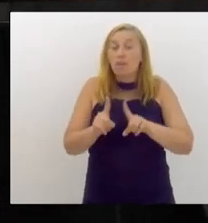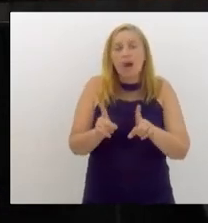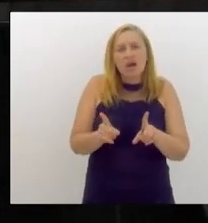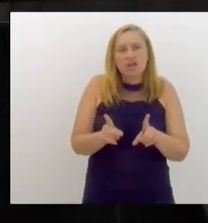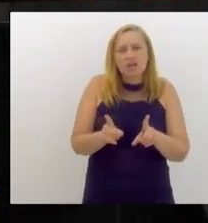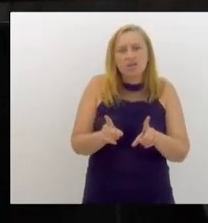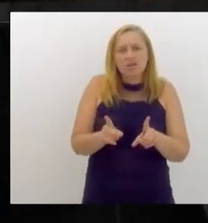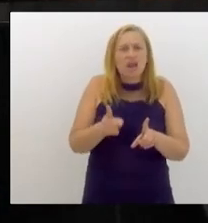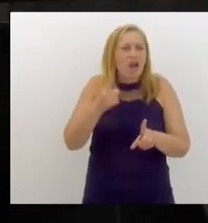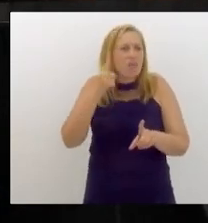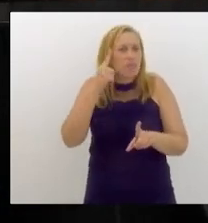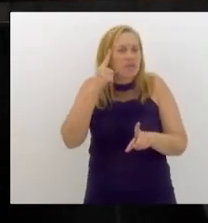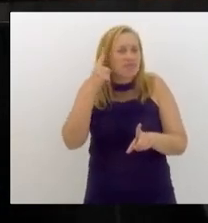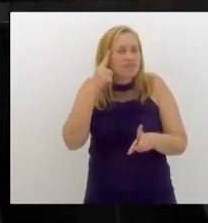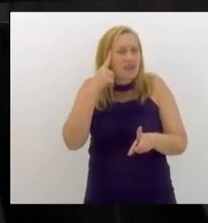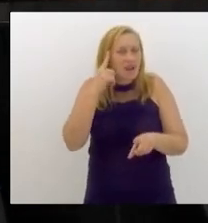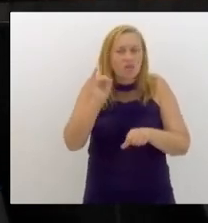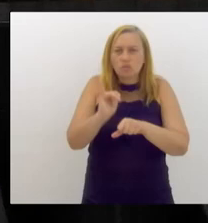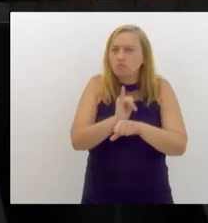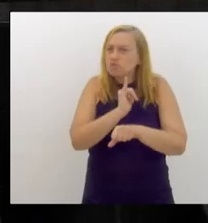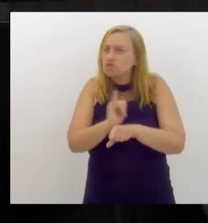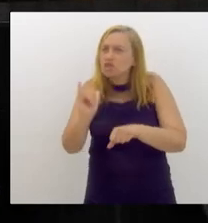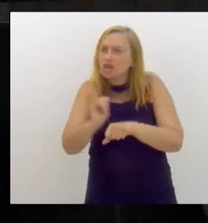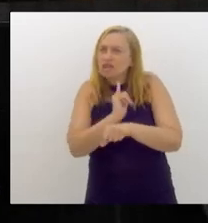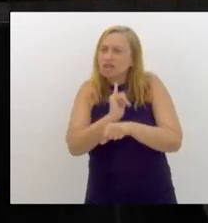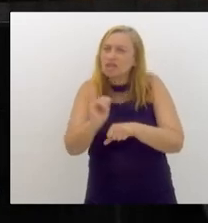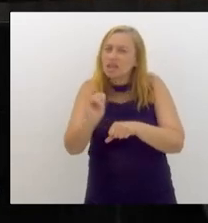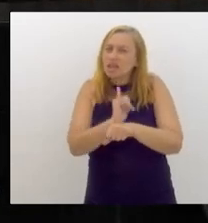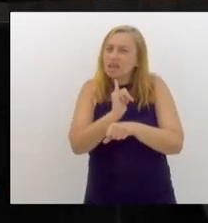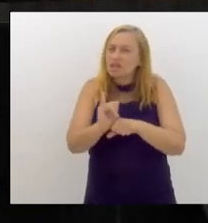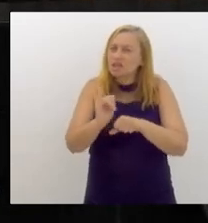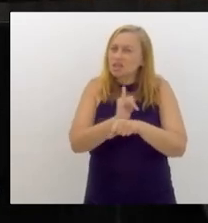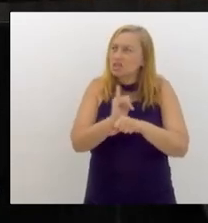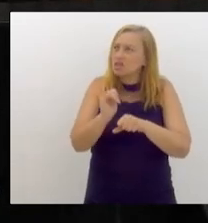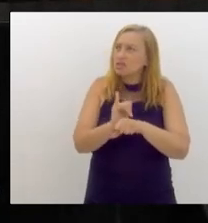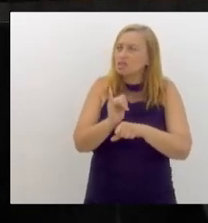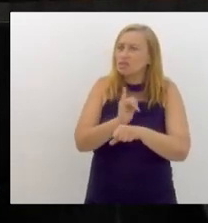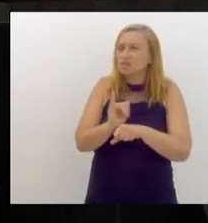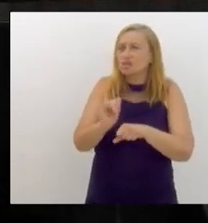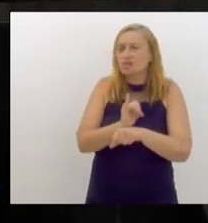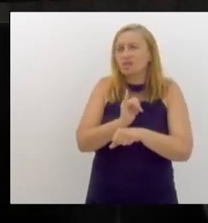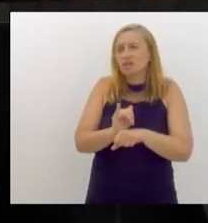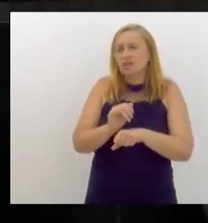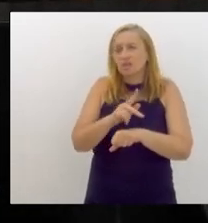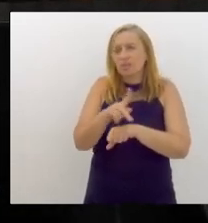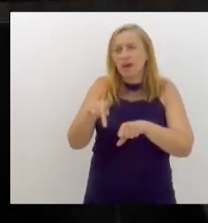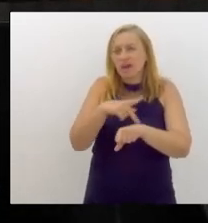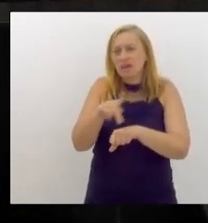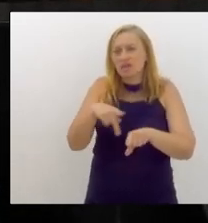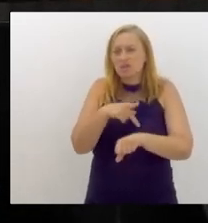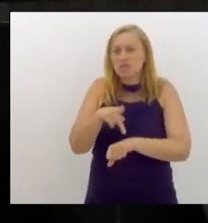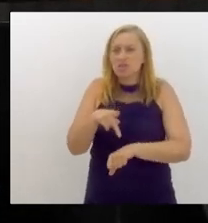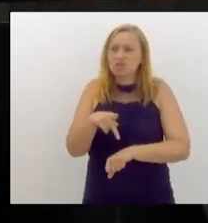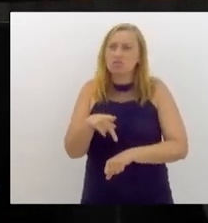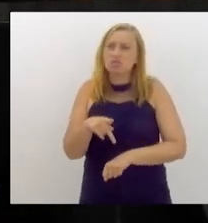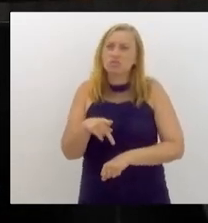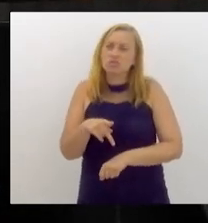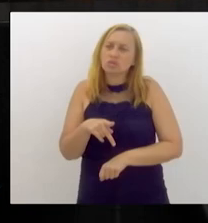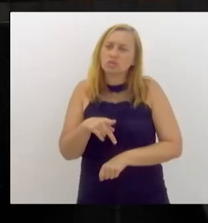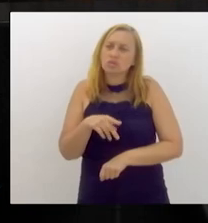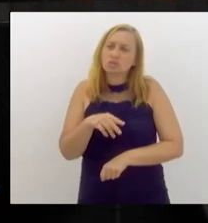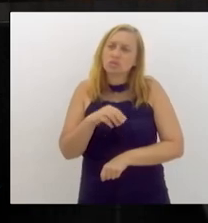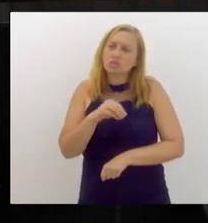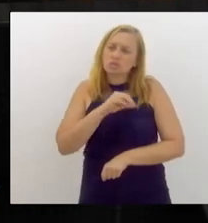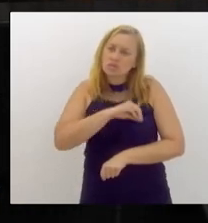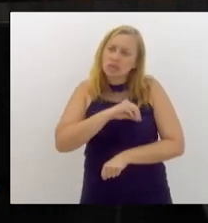saída pensada em país com renda média palatável,